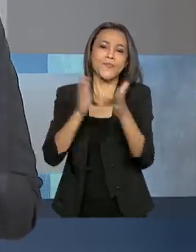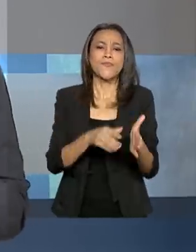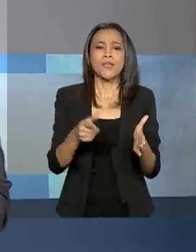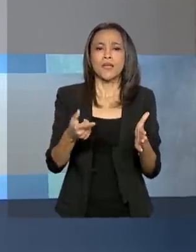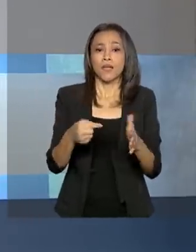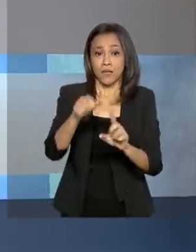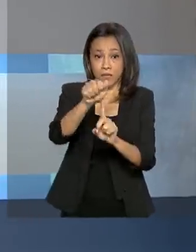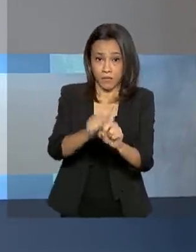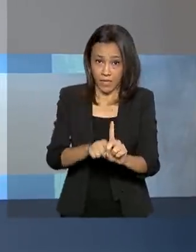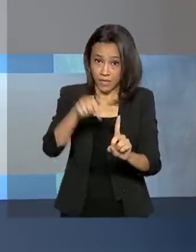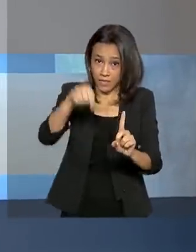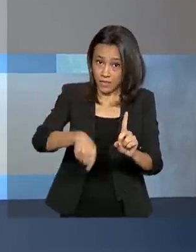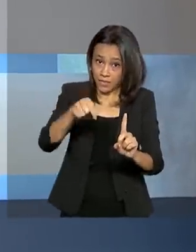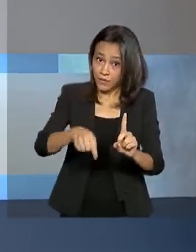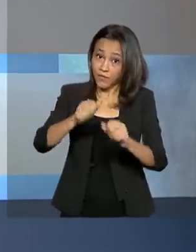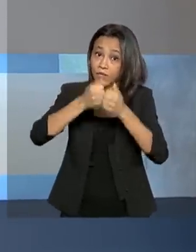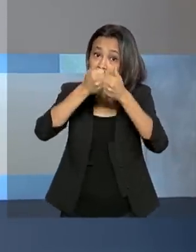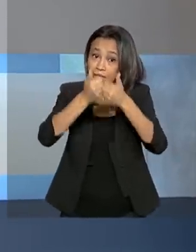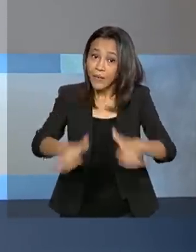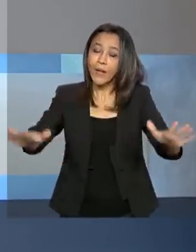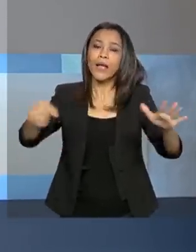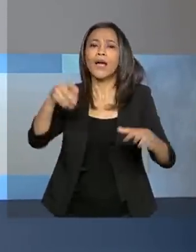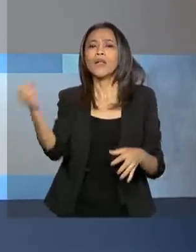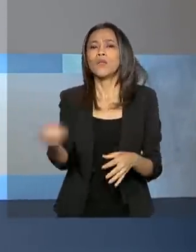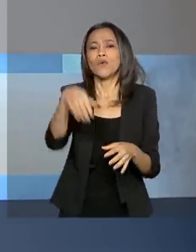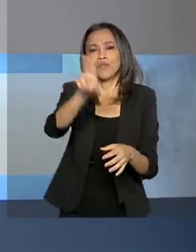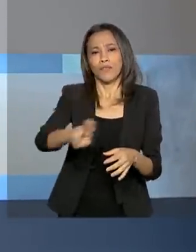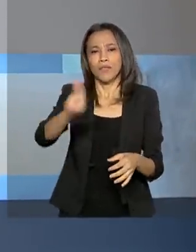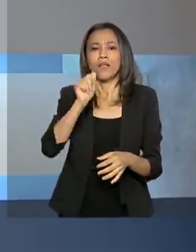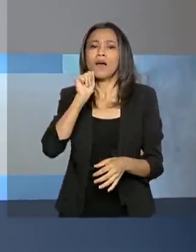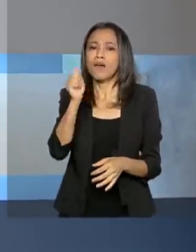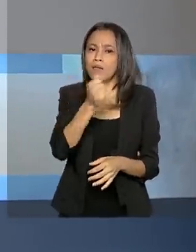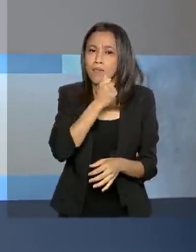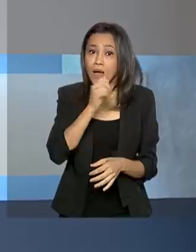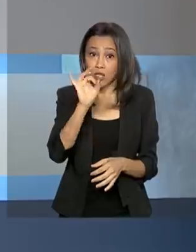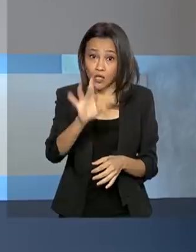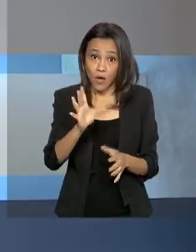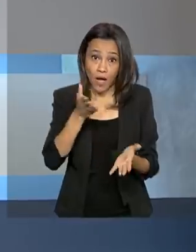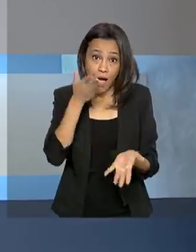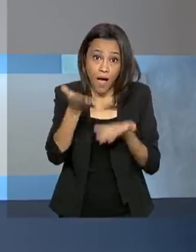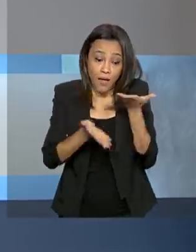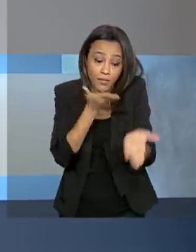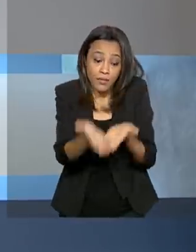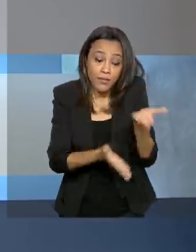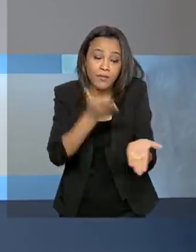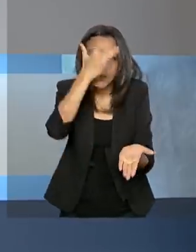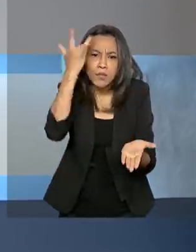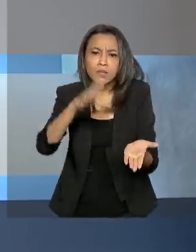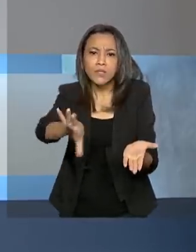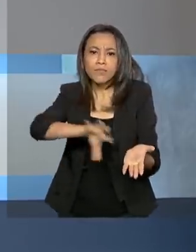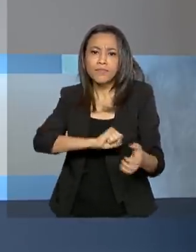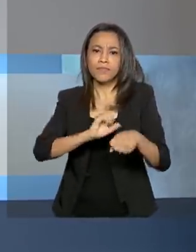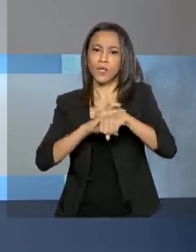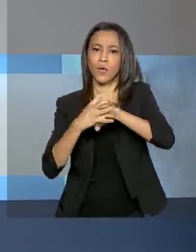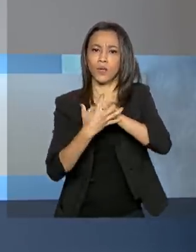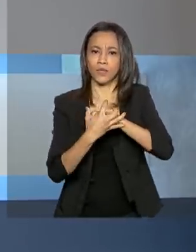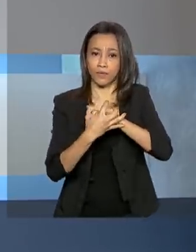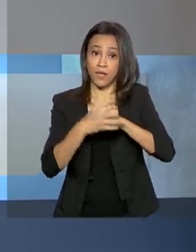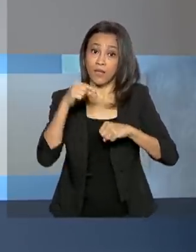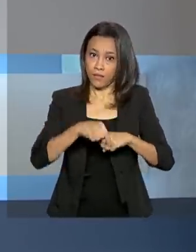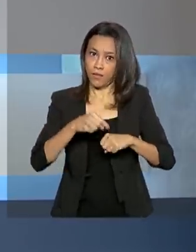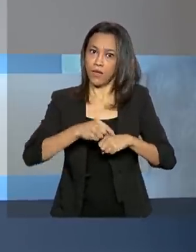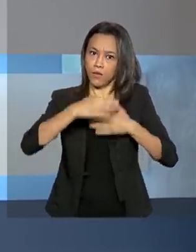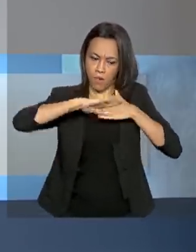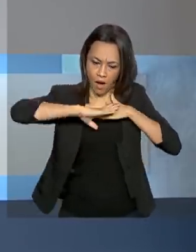mês, o novo hospital da Universidade Federal do Amapá atende exclusivamente diagnosticados pelo coronavírus. A unidade tem ala